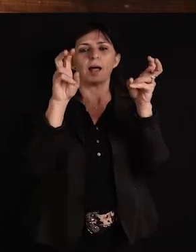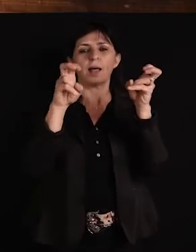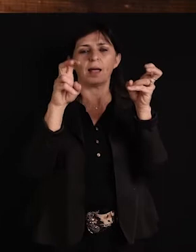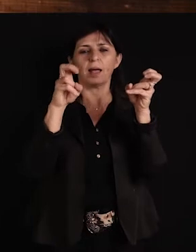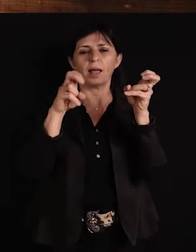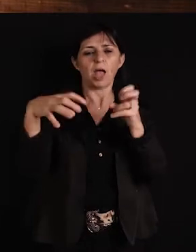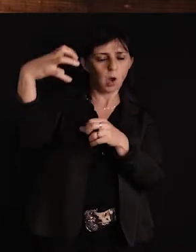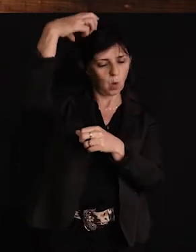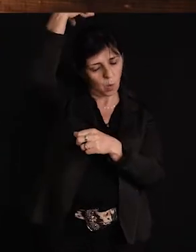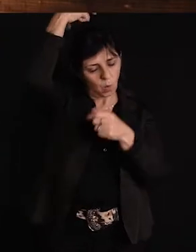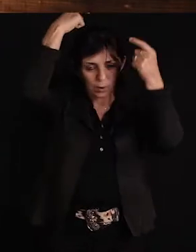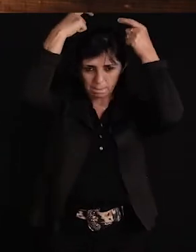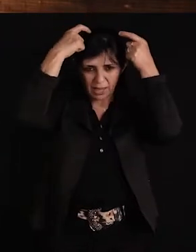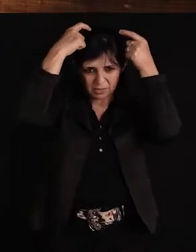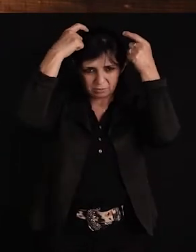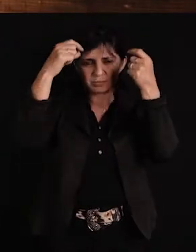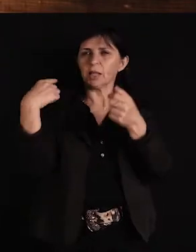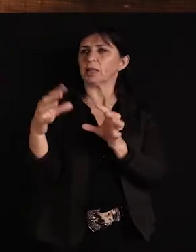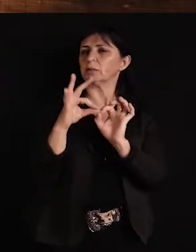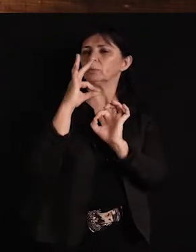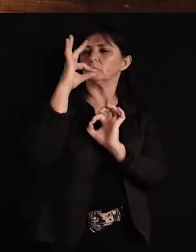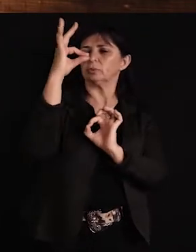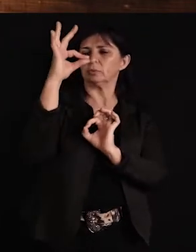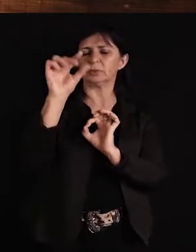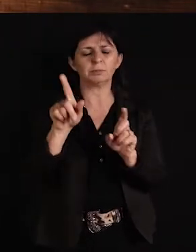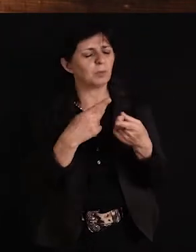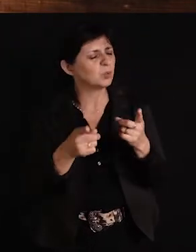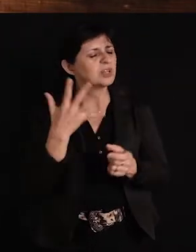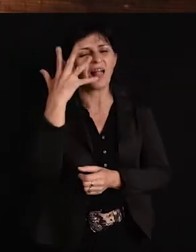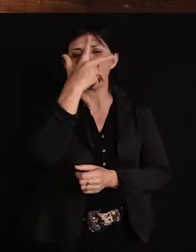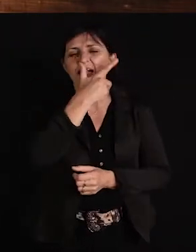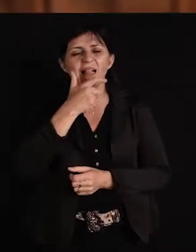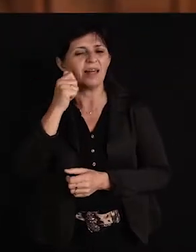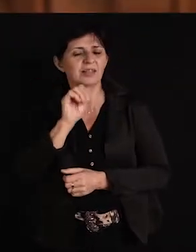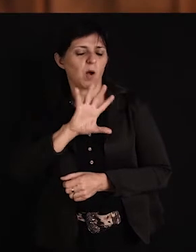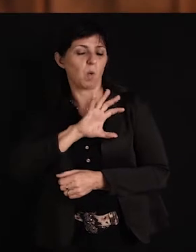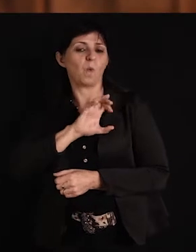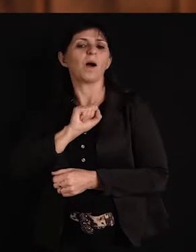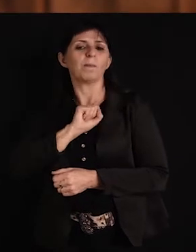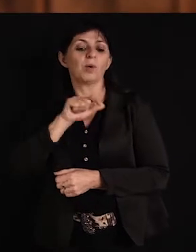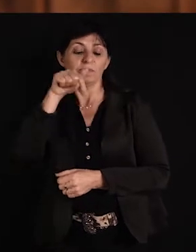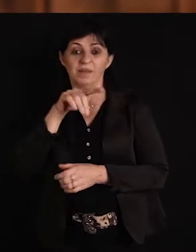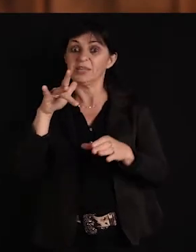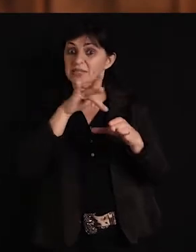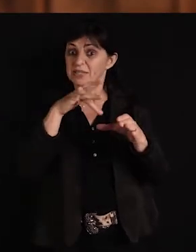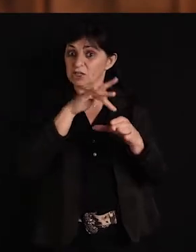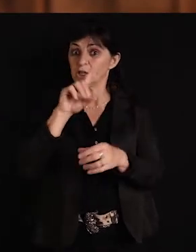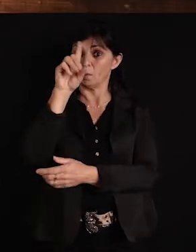Eu acho uma música linda, introdução de gaita, letra, melodia, eu acho maravilhosa, fabulosa. Esse disco foi de